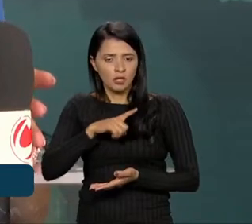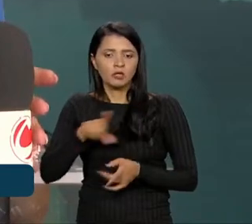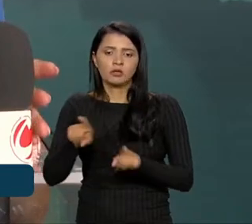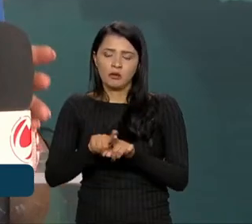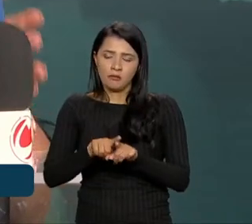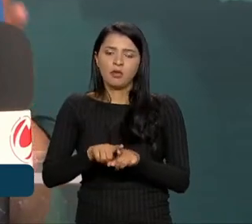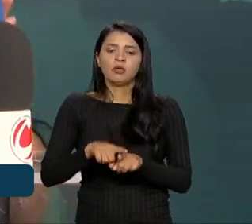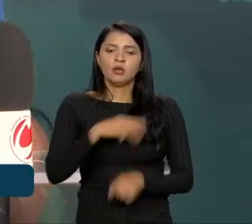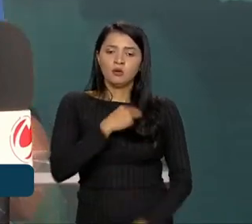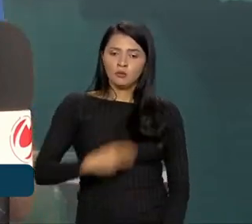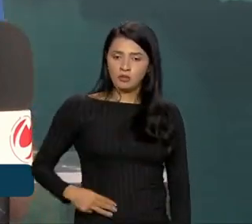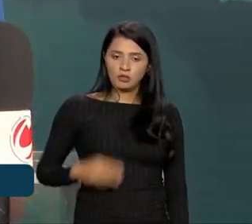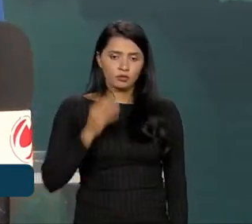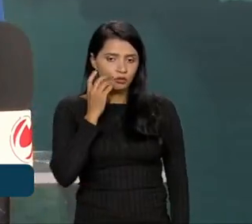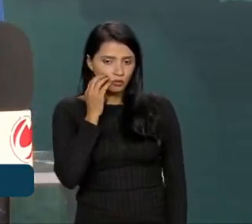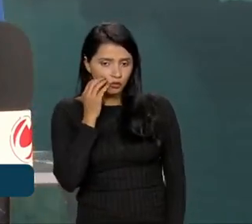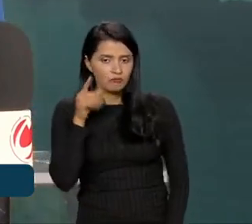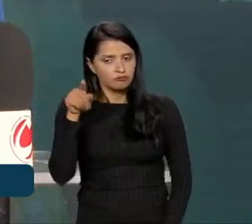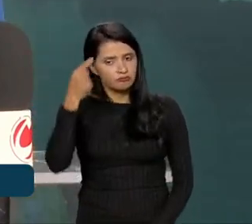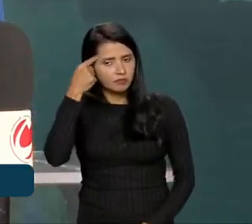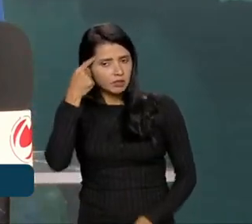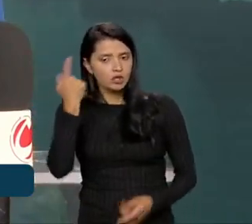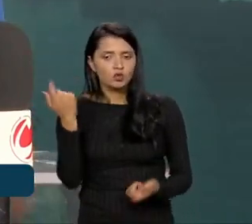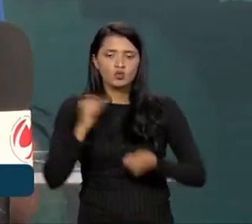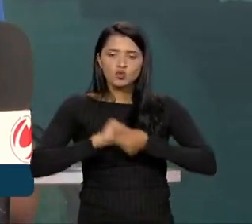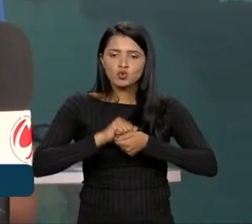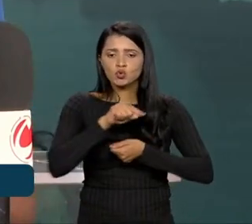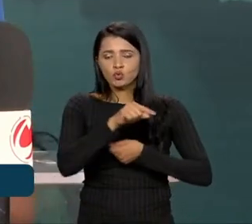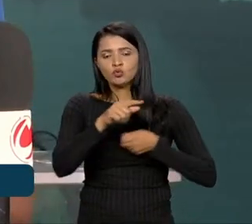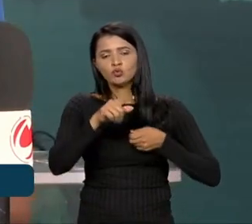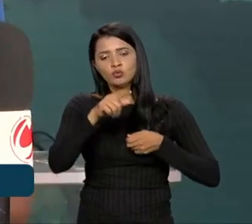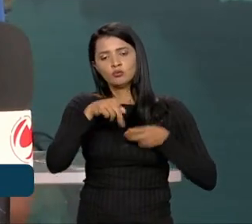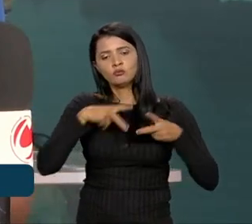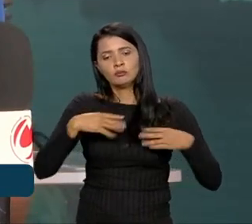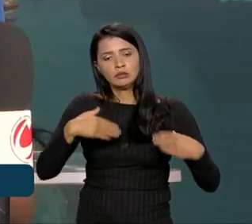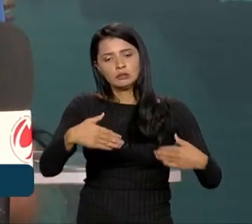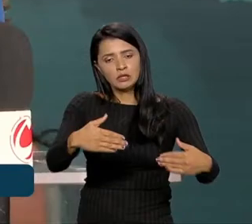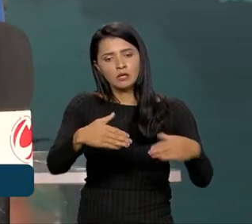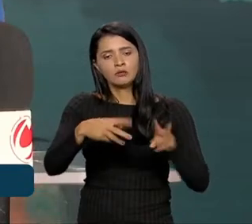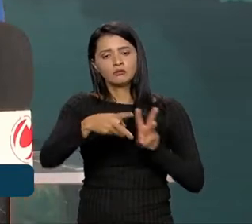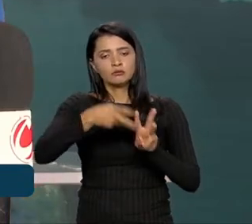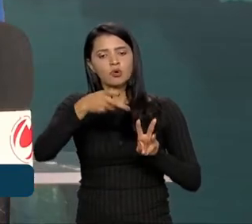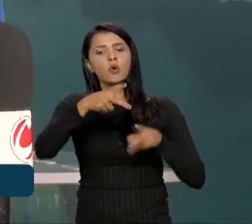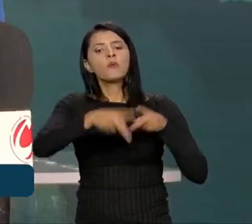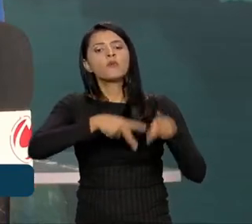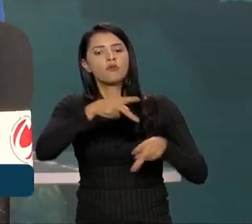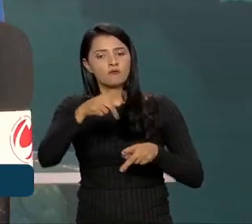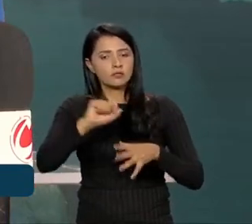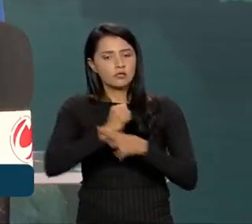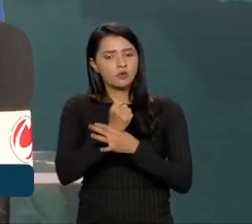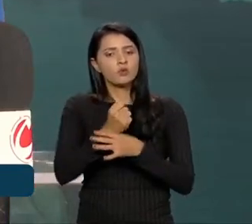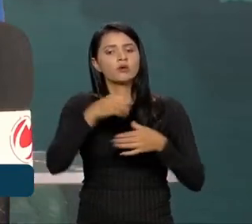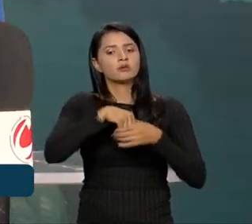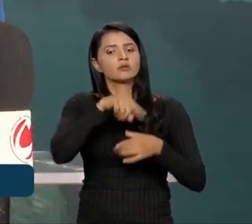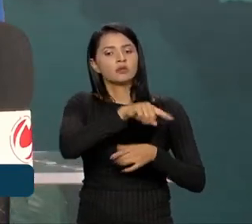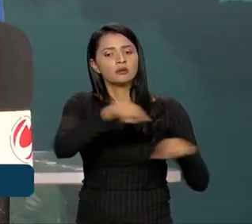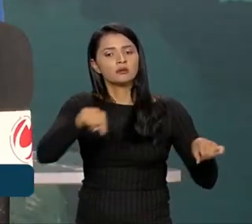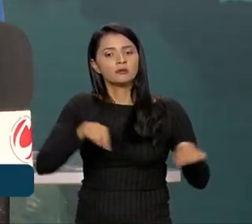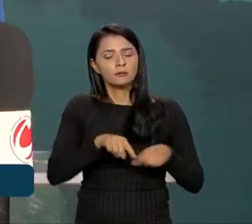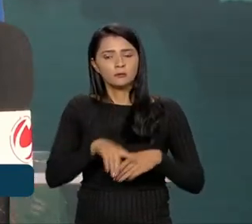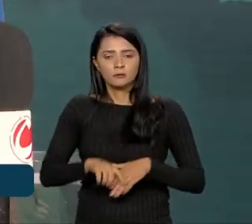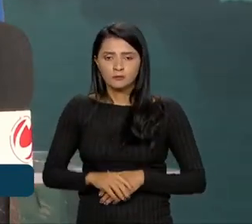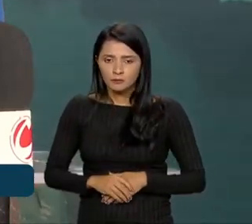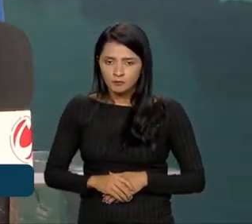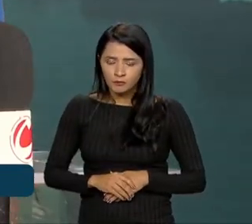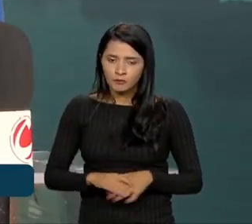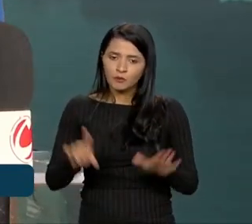ministro Flávio Dino, que está pensando, junto com o Ministério dos Povos Indígenas, essa segurança nos territórios. Ministro, a importância de